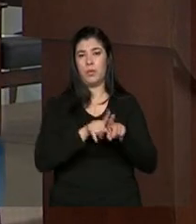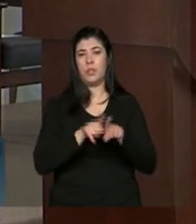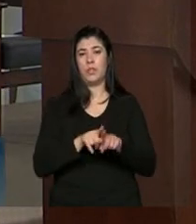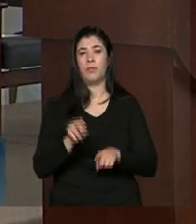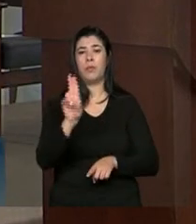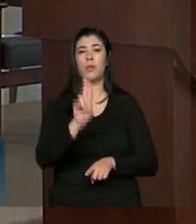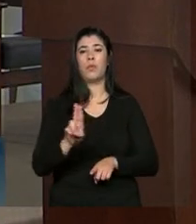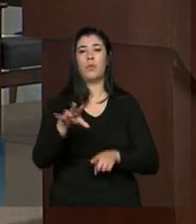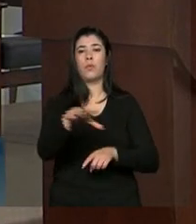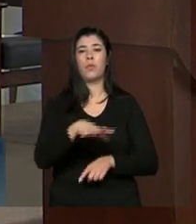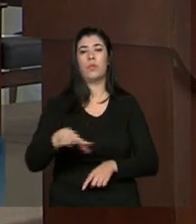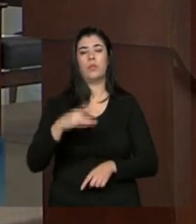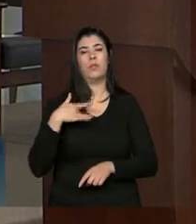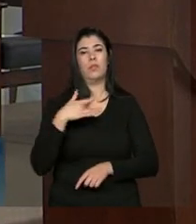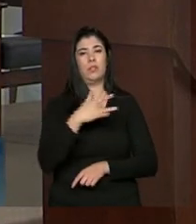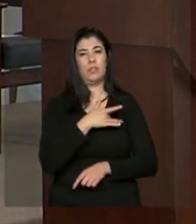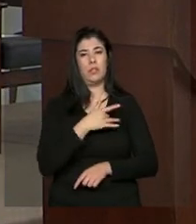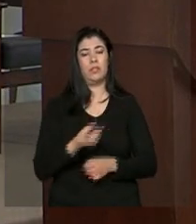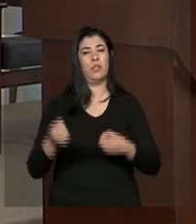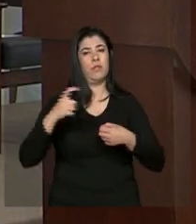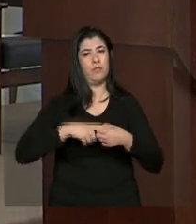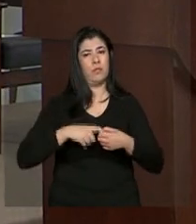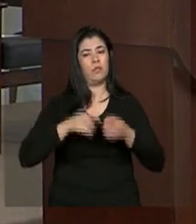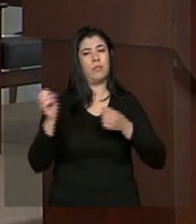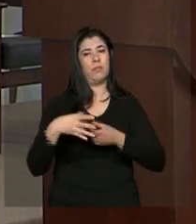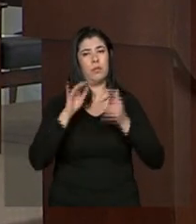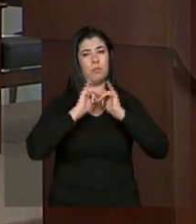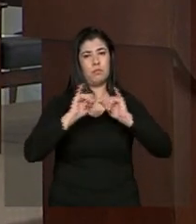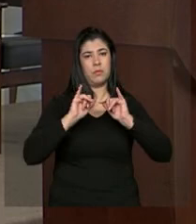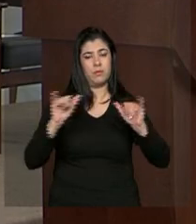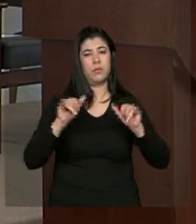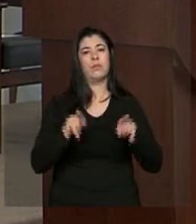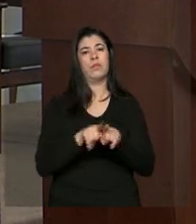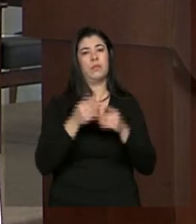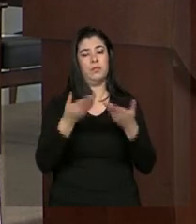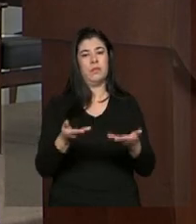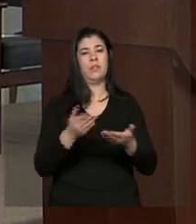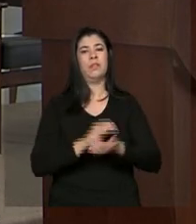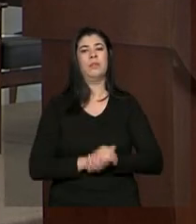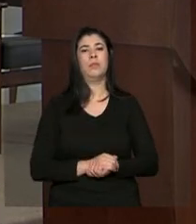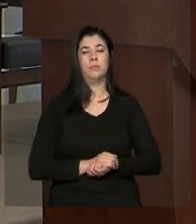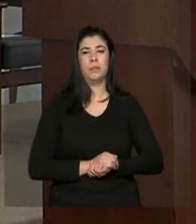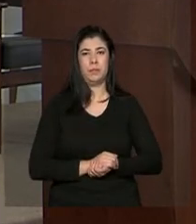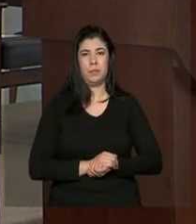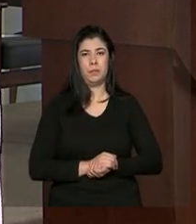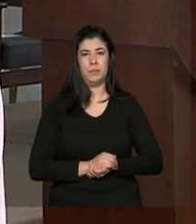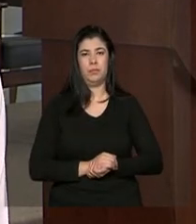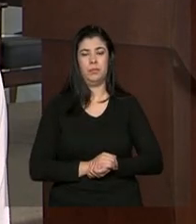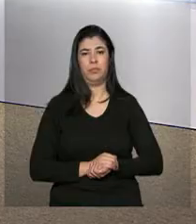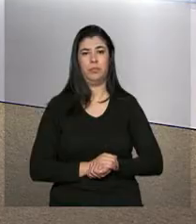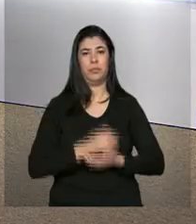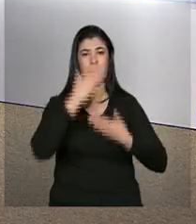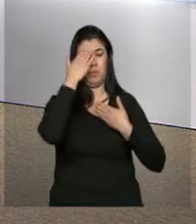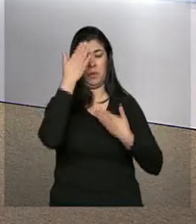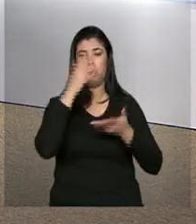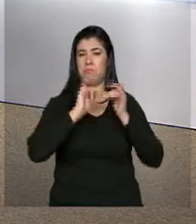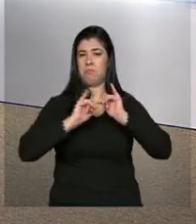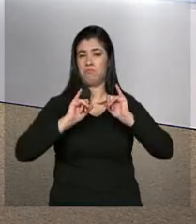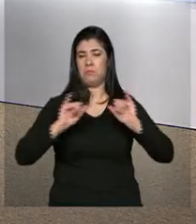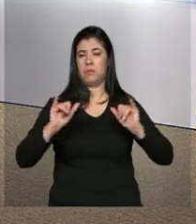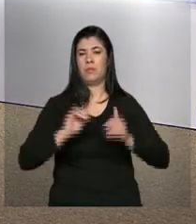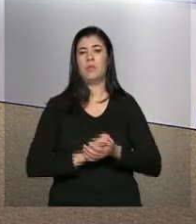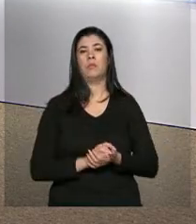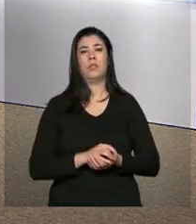unidades de saúde. Nós voltamos a qualquer momento com mais dados e informações para vocês aí, Daniela. Ana Gabriela, obrigada pelas